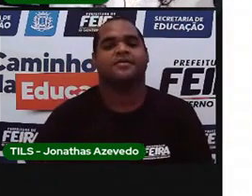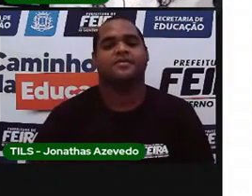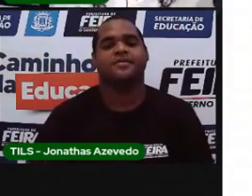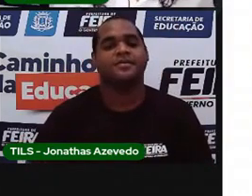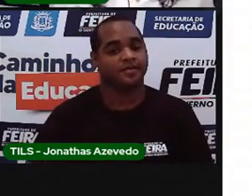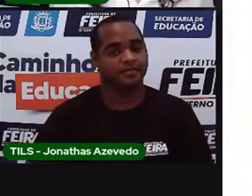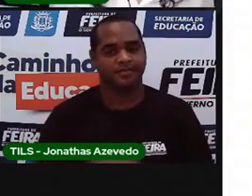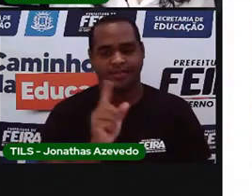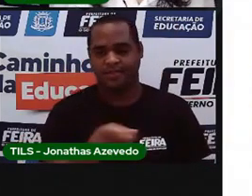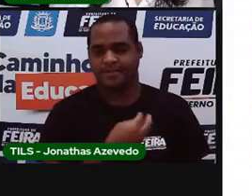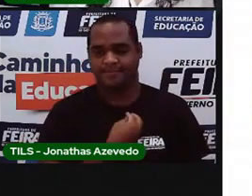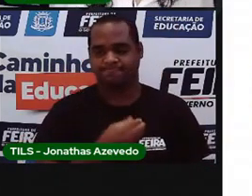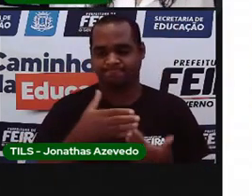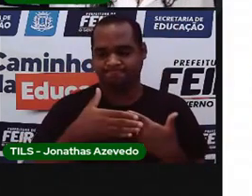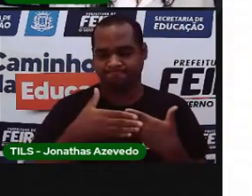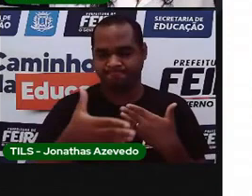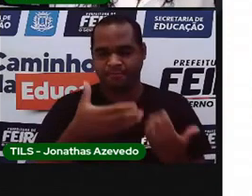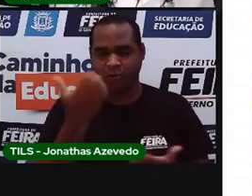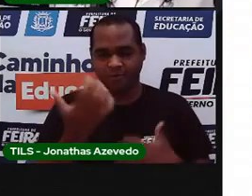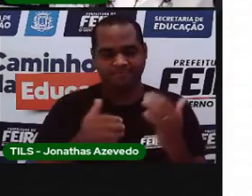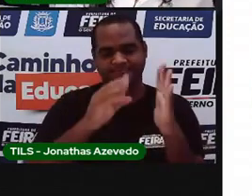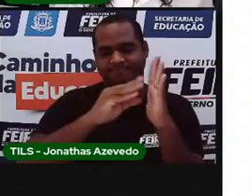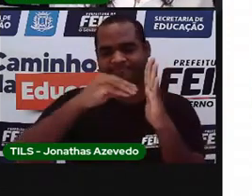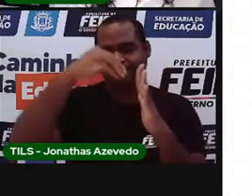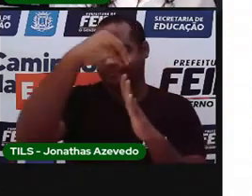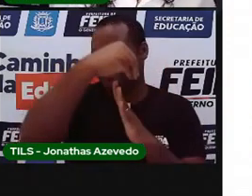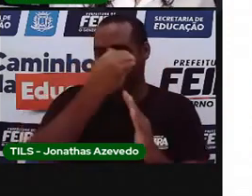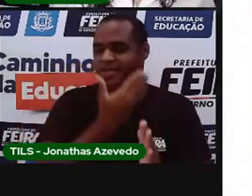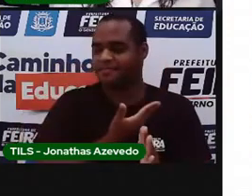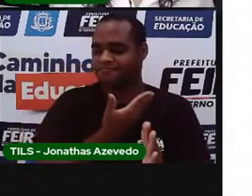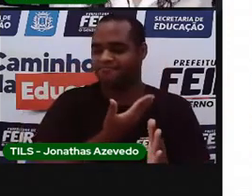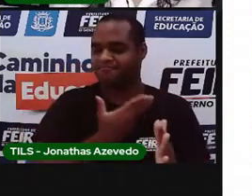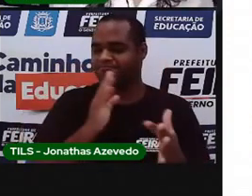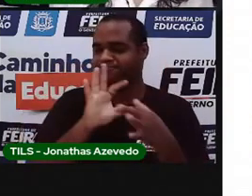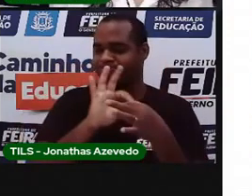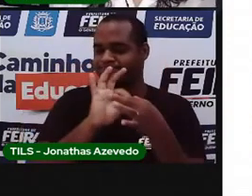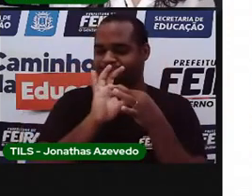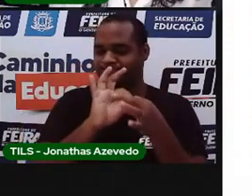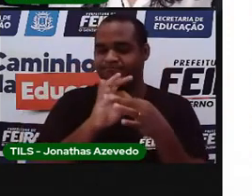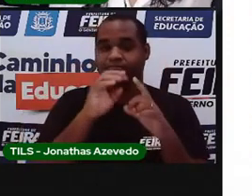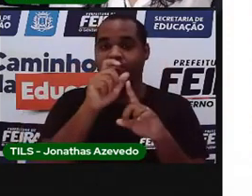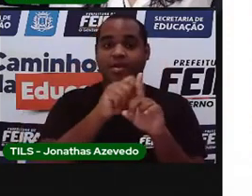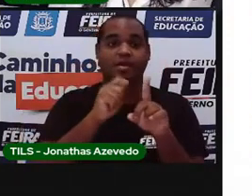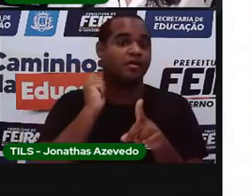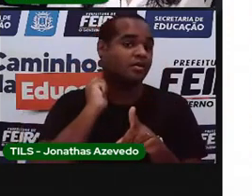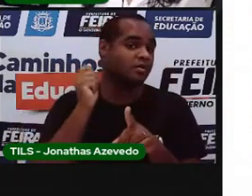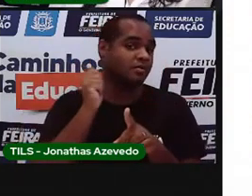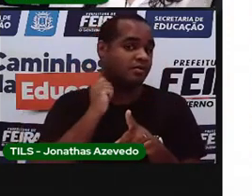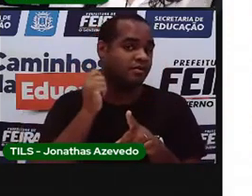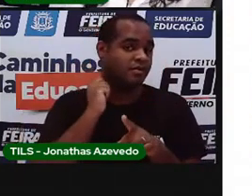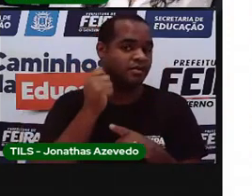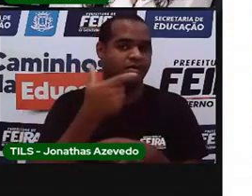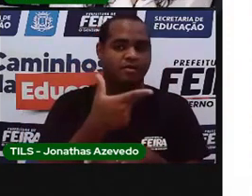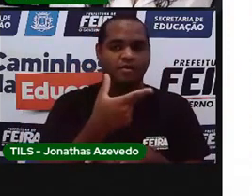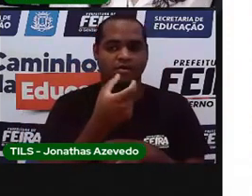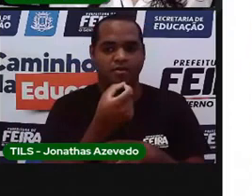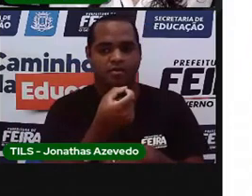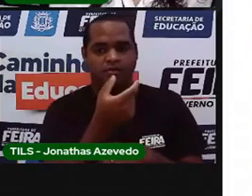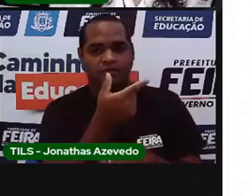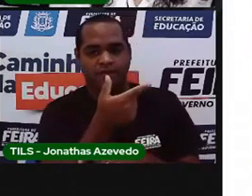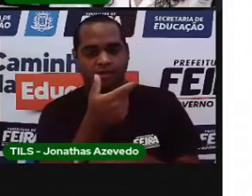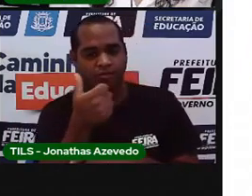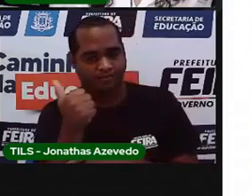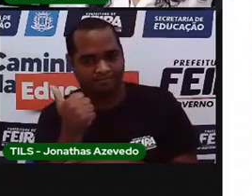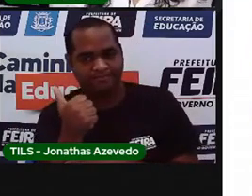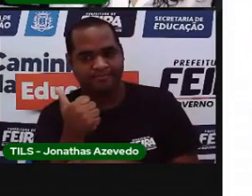Vamos para o nosso calendário, o nosso amigo calendário do mês de abril de 2021.